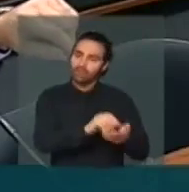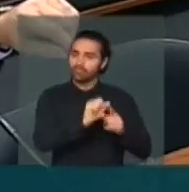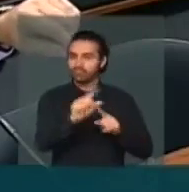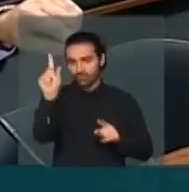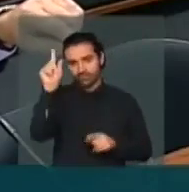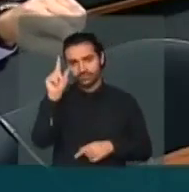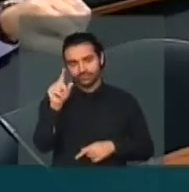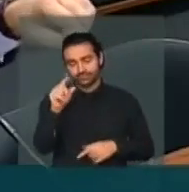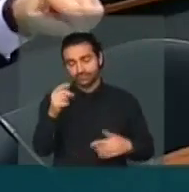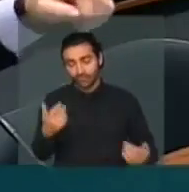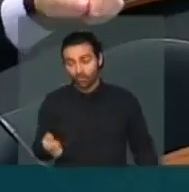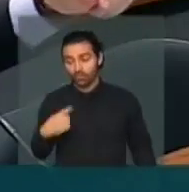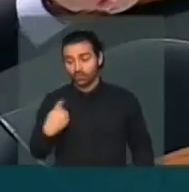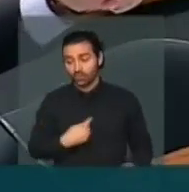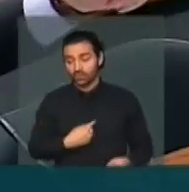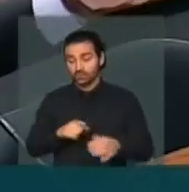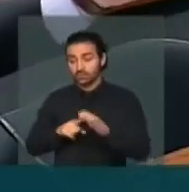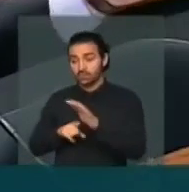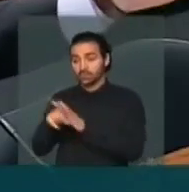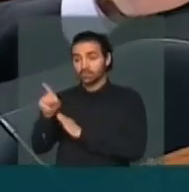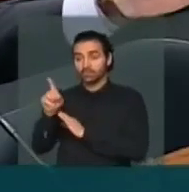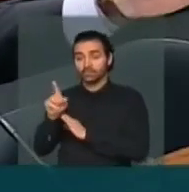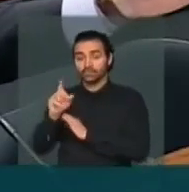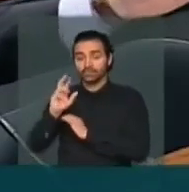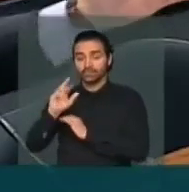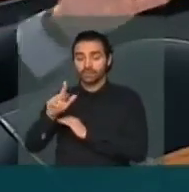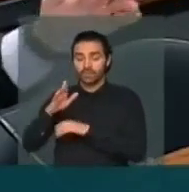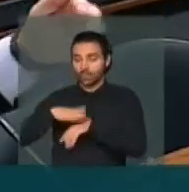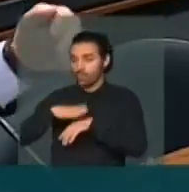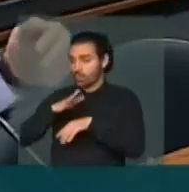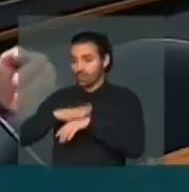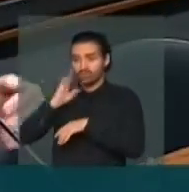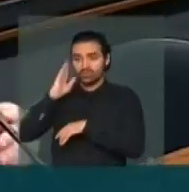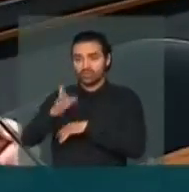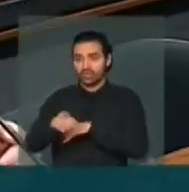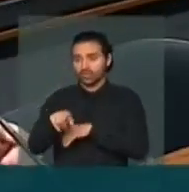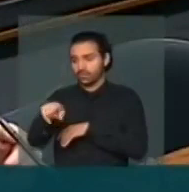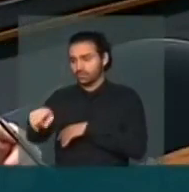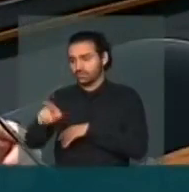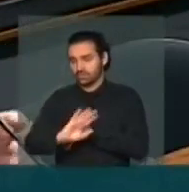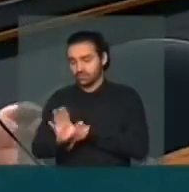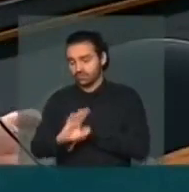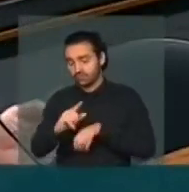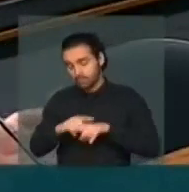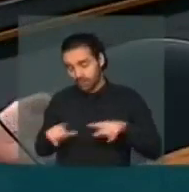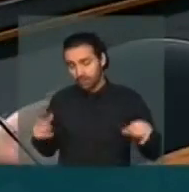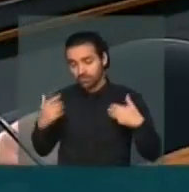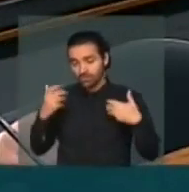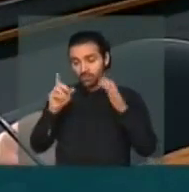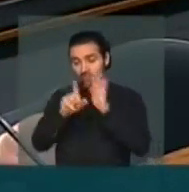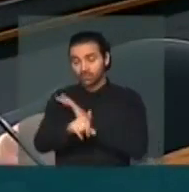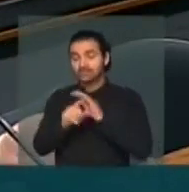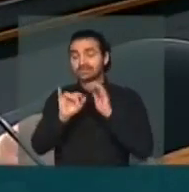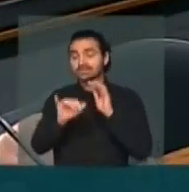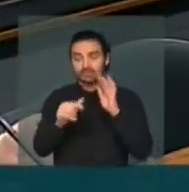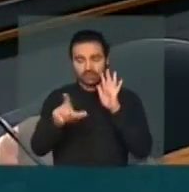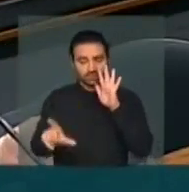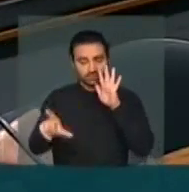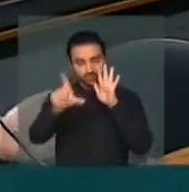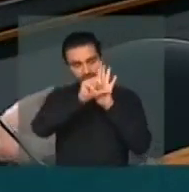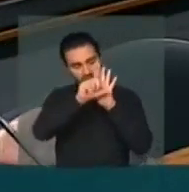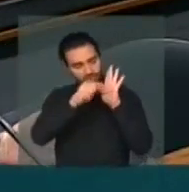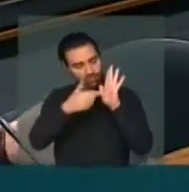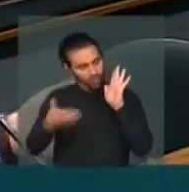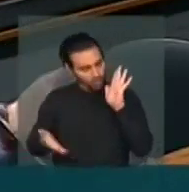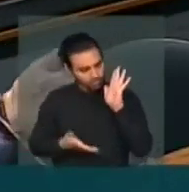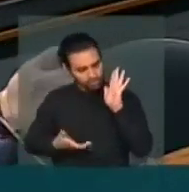necessariamente à vossa pessoa, mas sim é uma indagação. Se essa legislação que hoje nós dispomos,